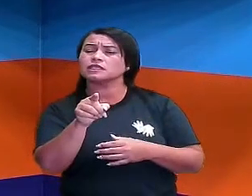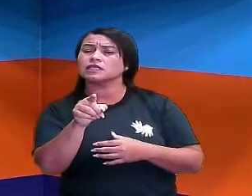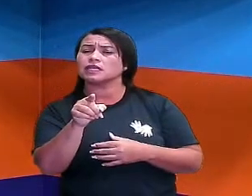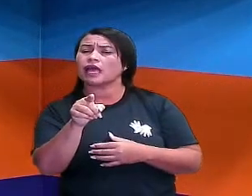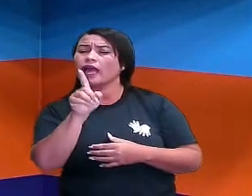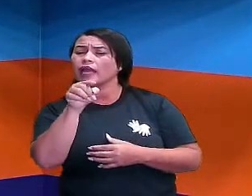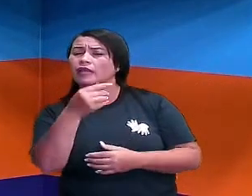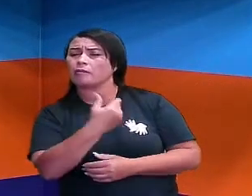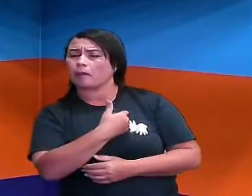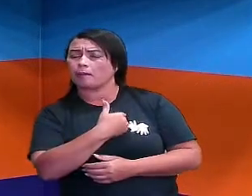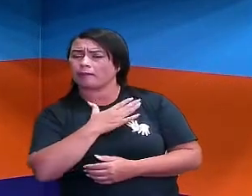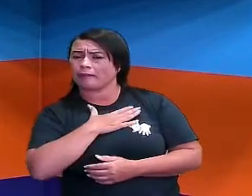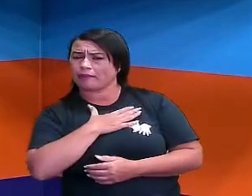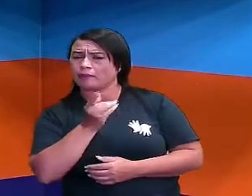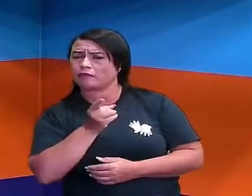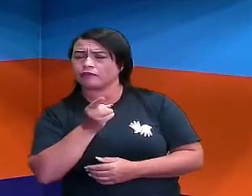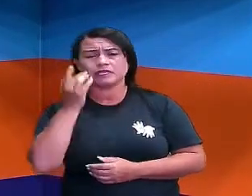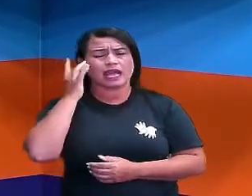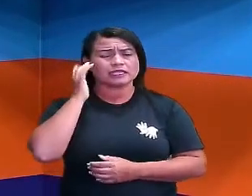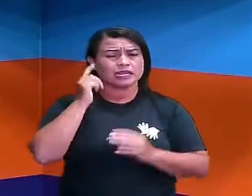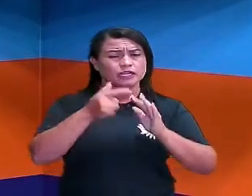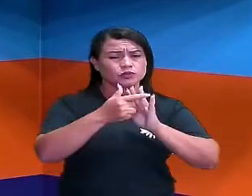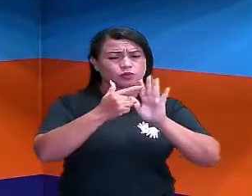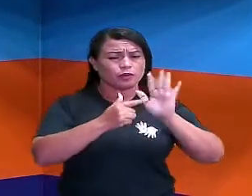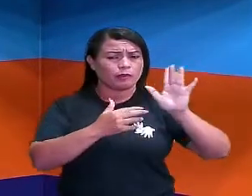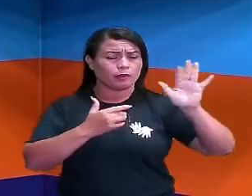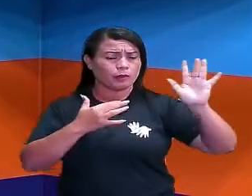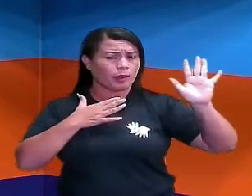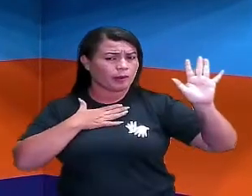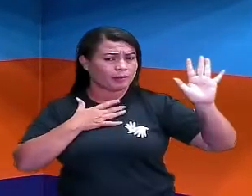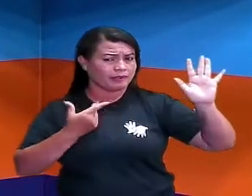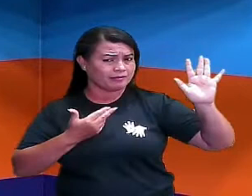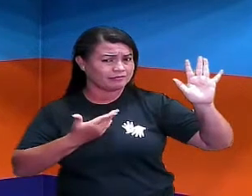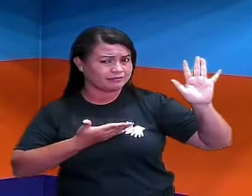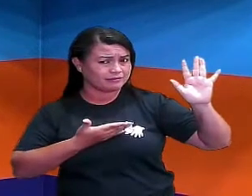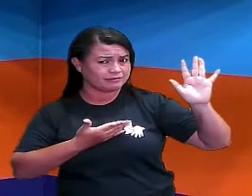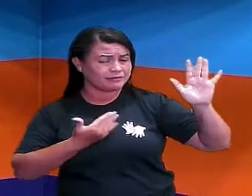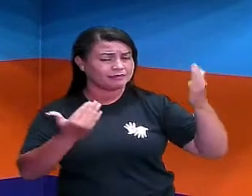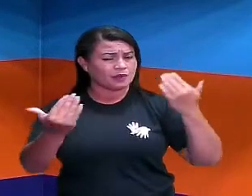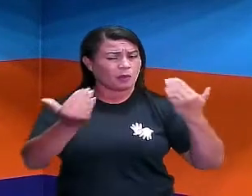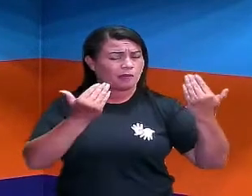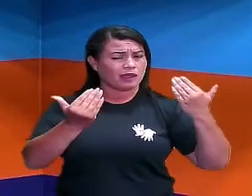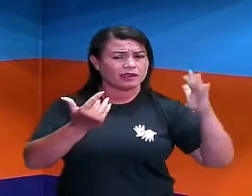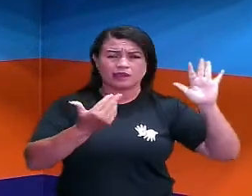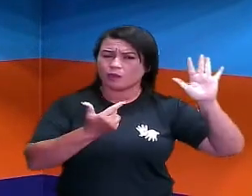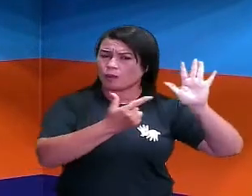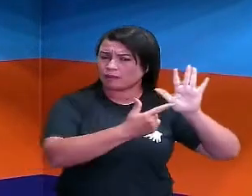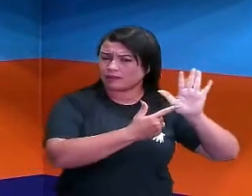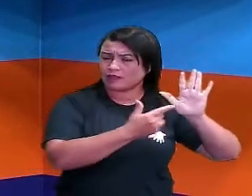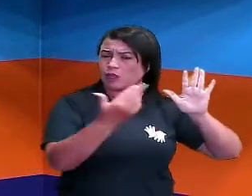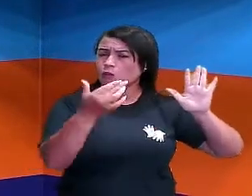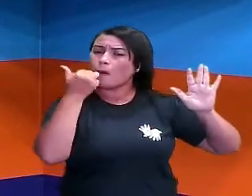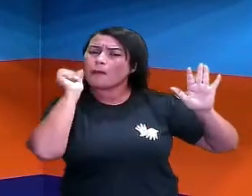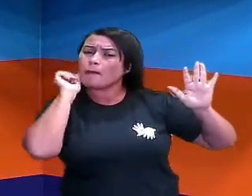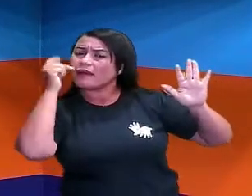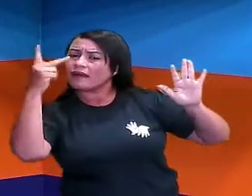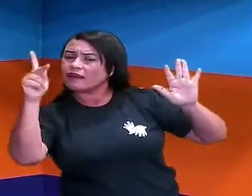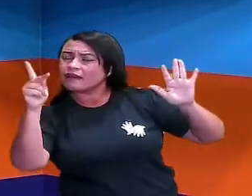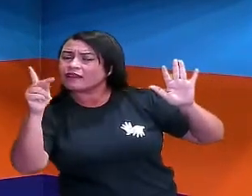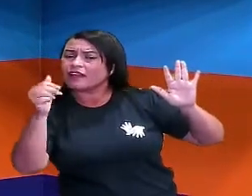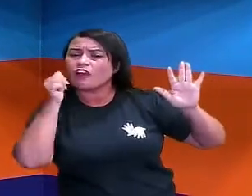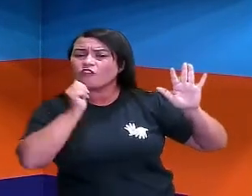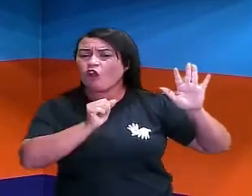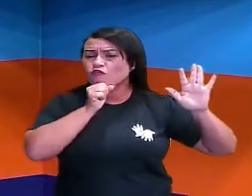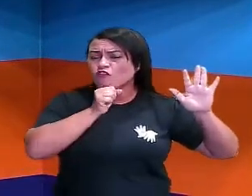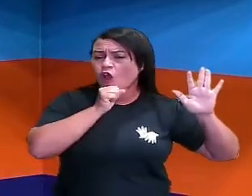mãozinha, abre a sua mão. Será que a sua mão é do tamanho da minha? É do tamanho da mão da sua mãe, da sua